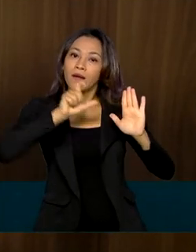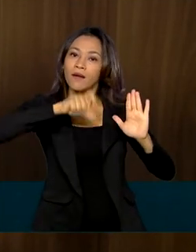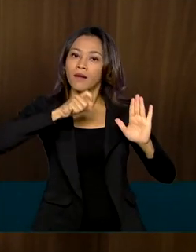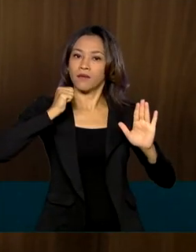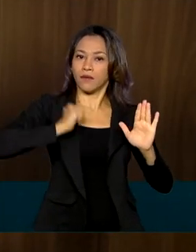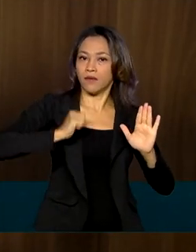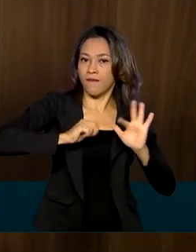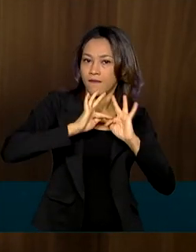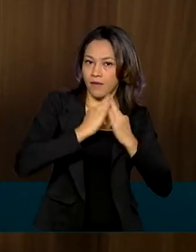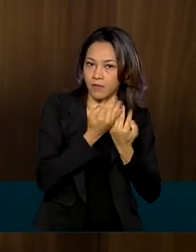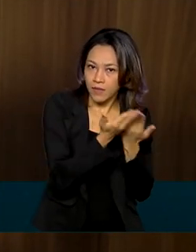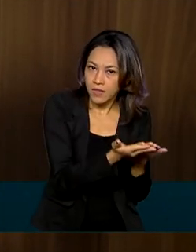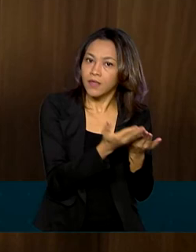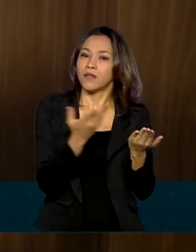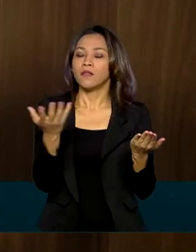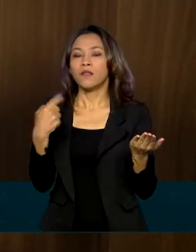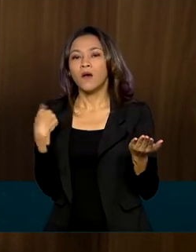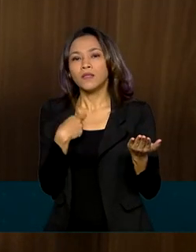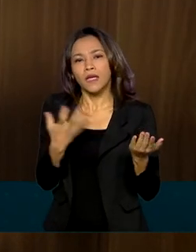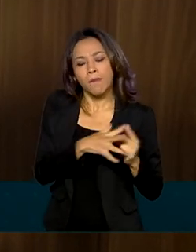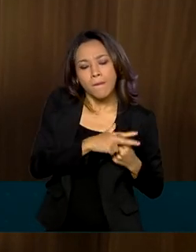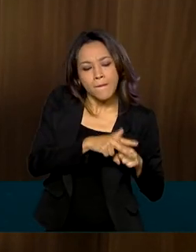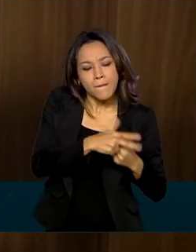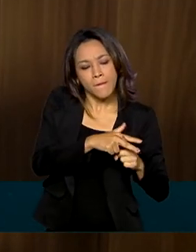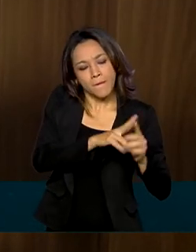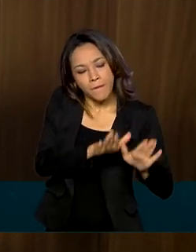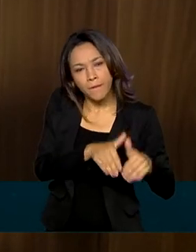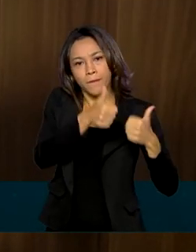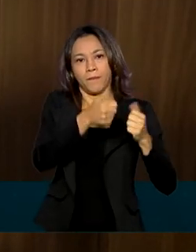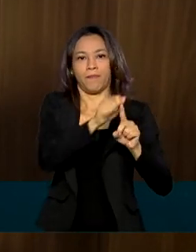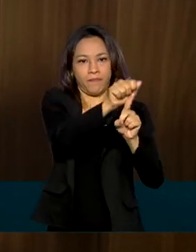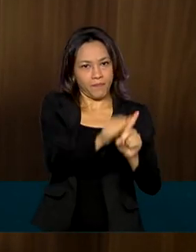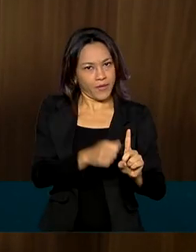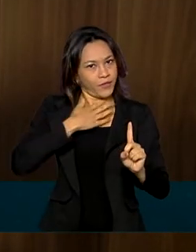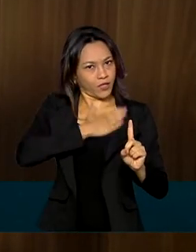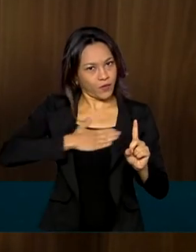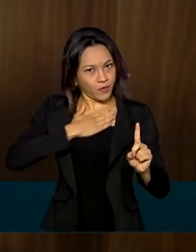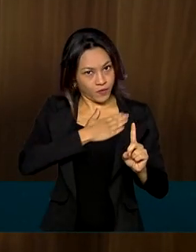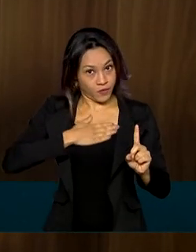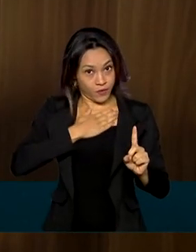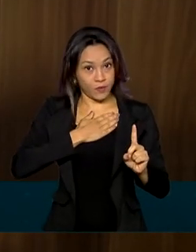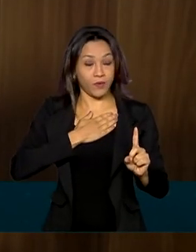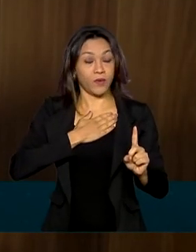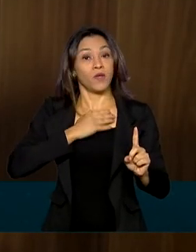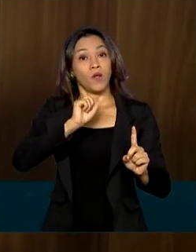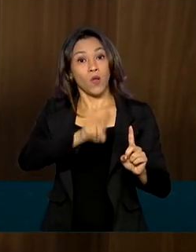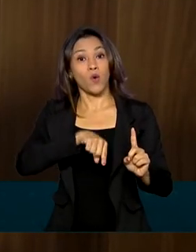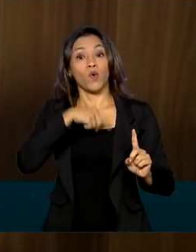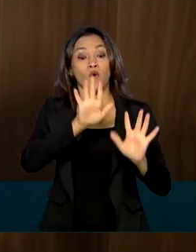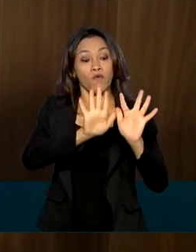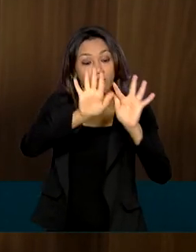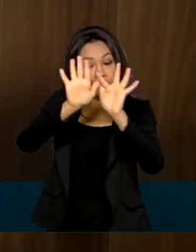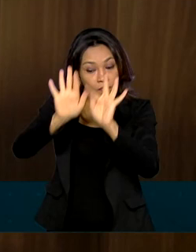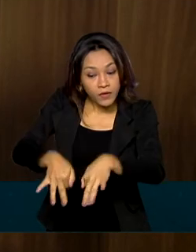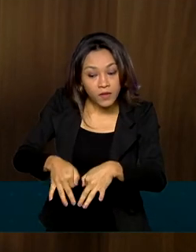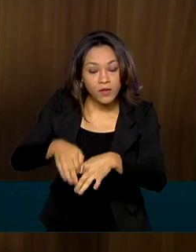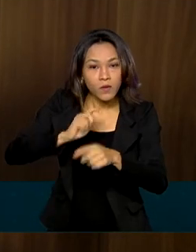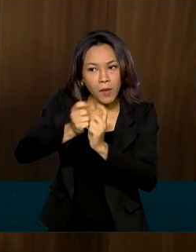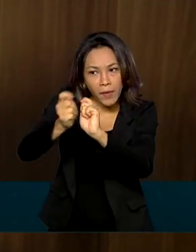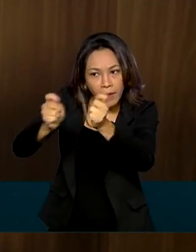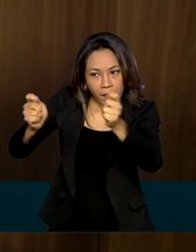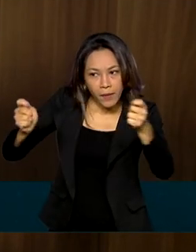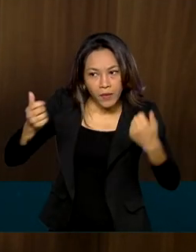implantar esses aperfeiçoamentos já no mês de agosto. Logo após a finalização do pagamento do auxílio emergencial,